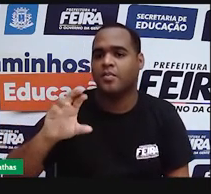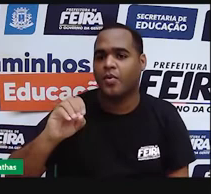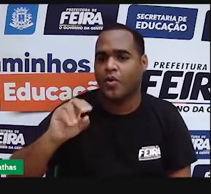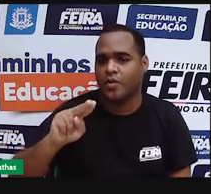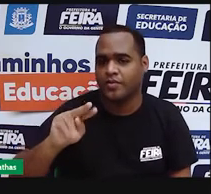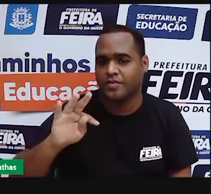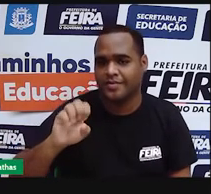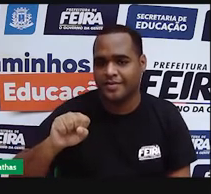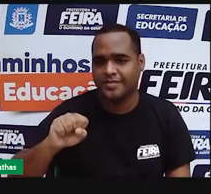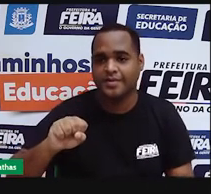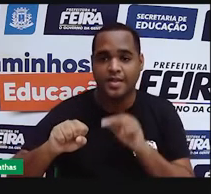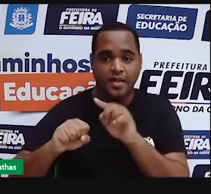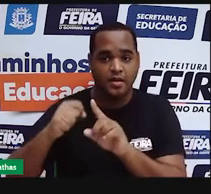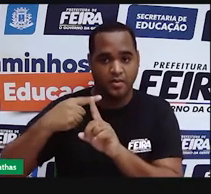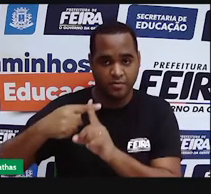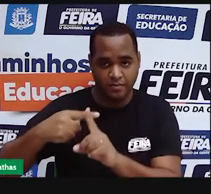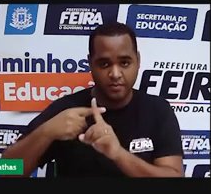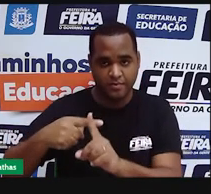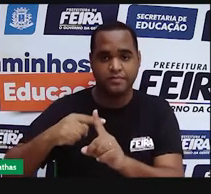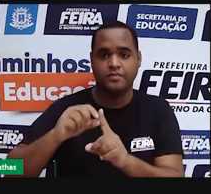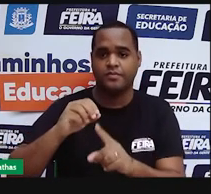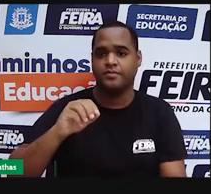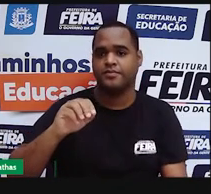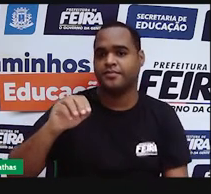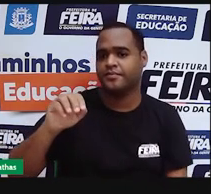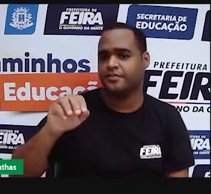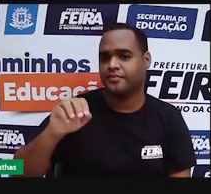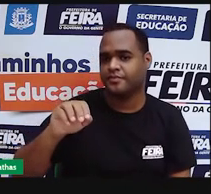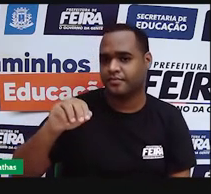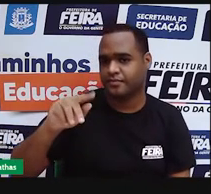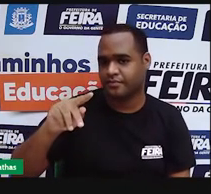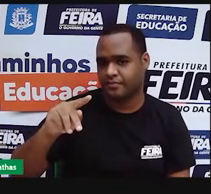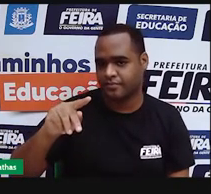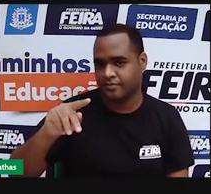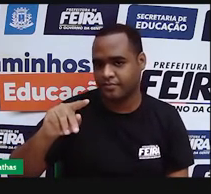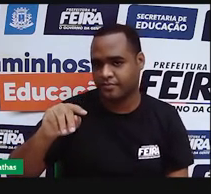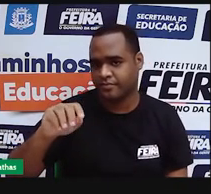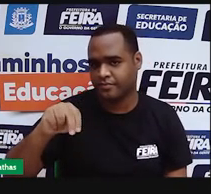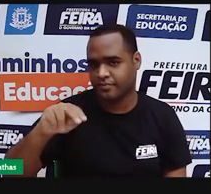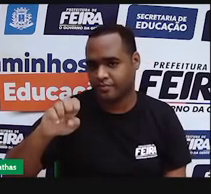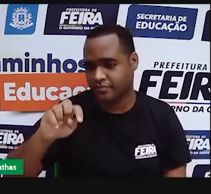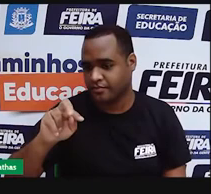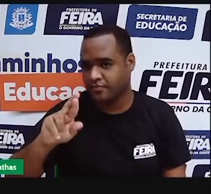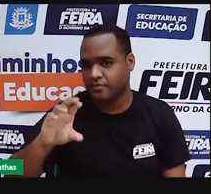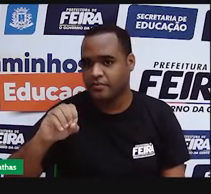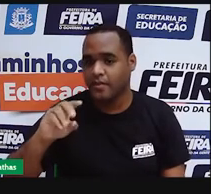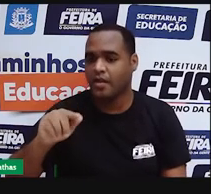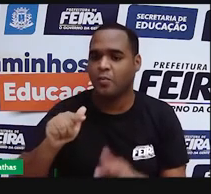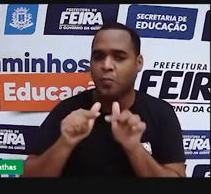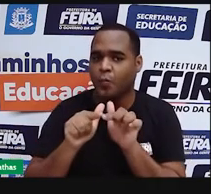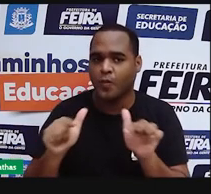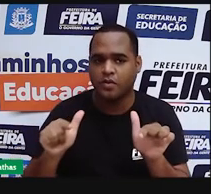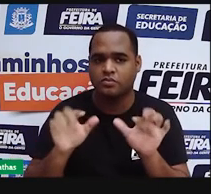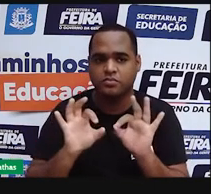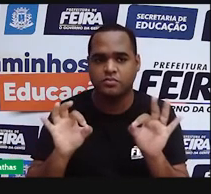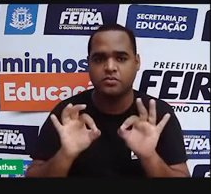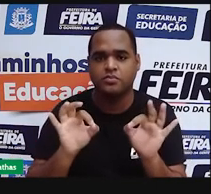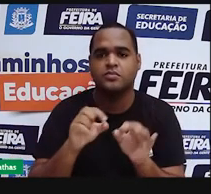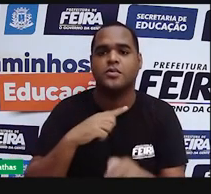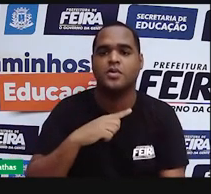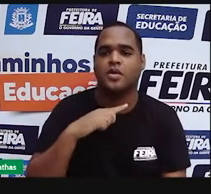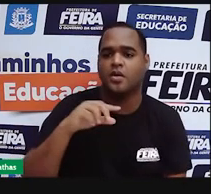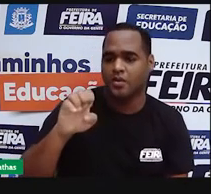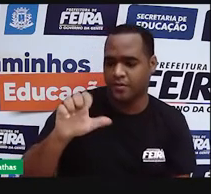positiva, os nêutrons, que têm carga neutra, e aqui na eletrosfera estão os elétrons com carga